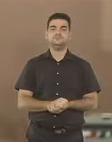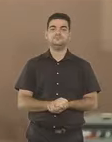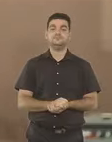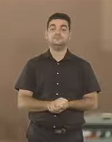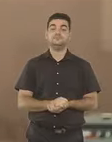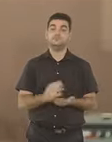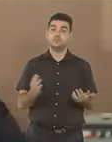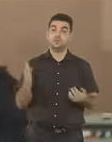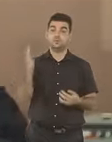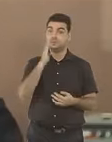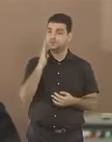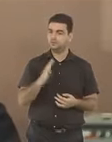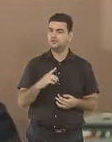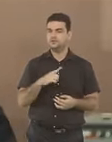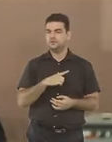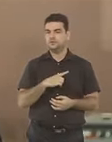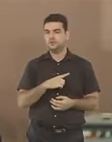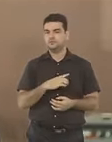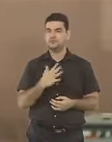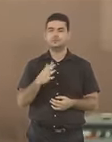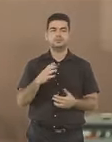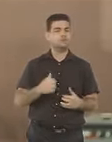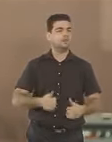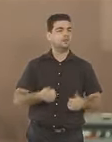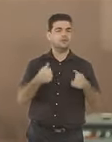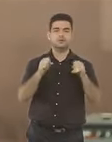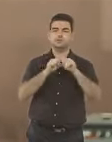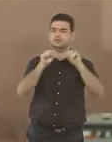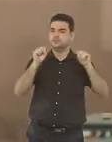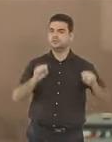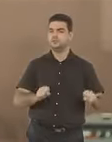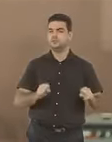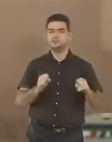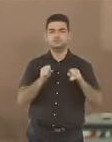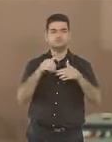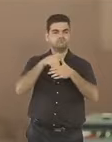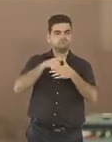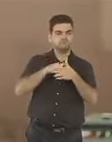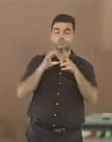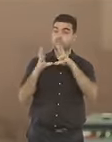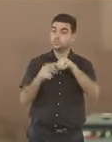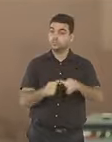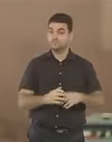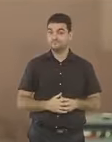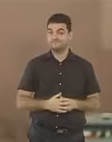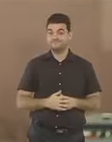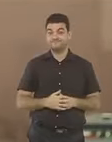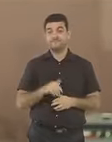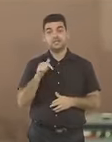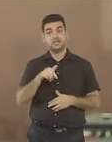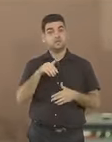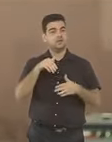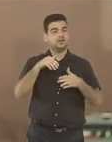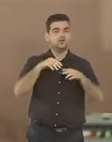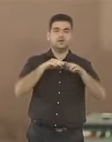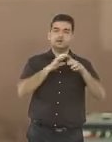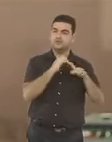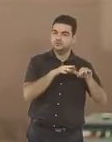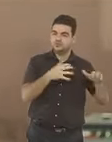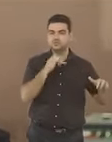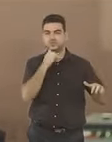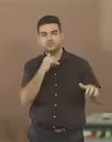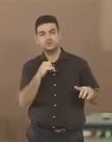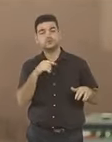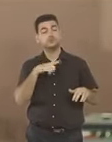O Brasil tem, provavelmente, o melhor sistema de apuração eleitoral do mundo. As urnas eletrônicas são